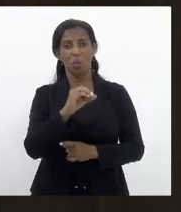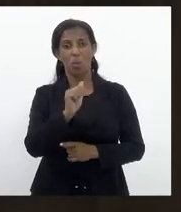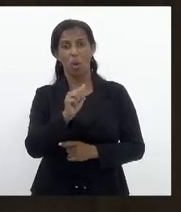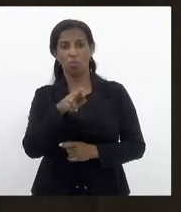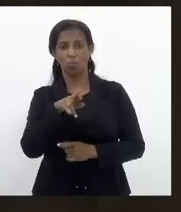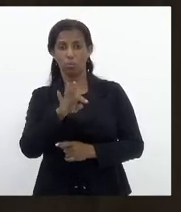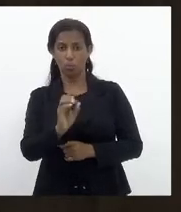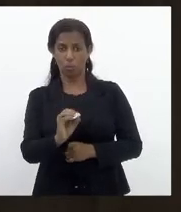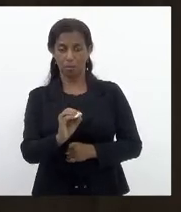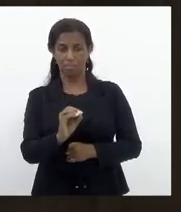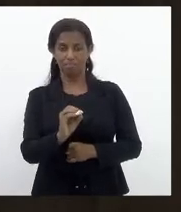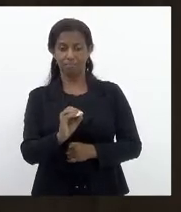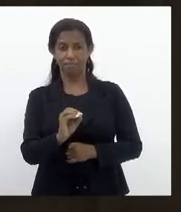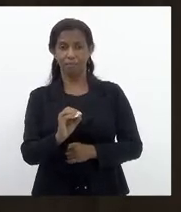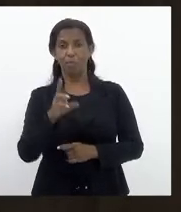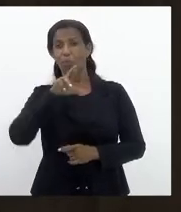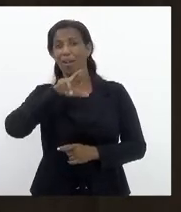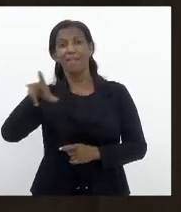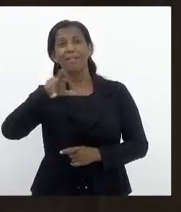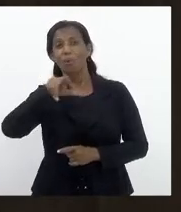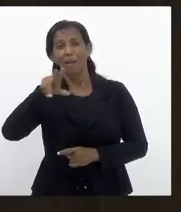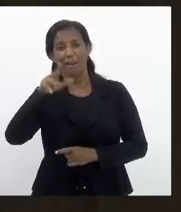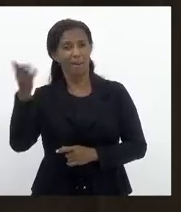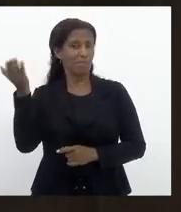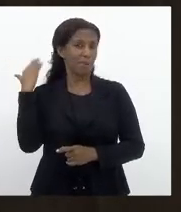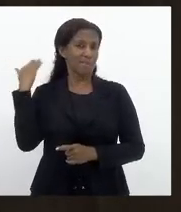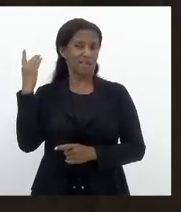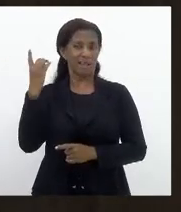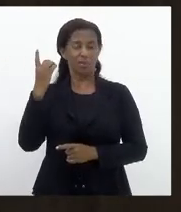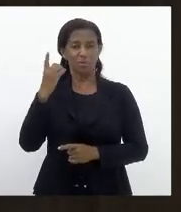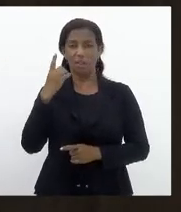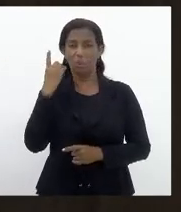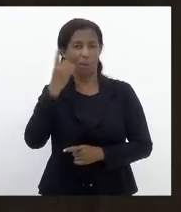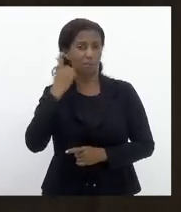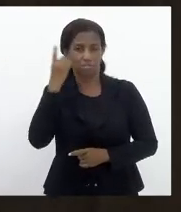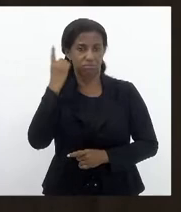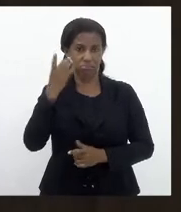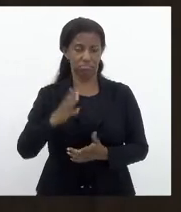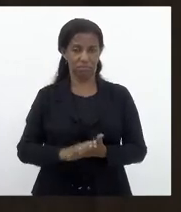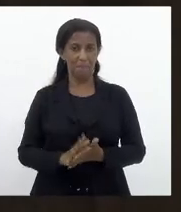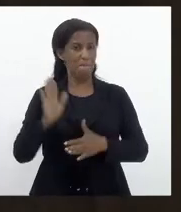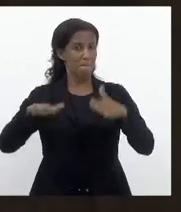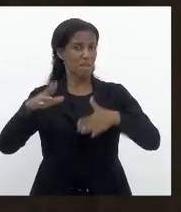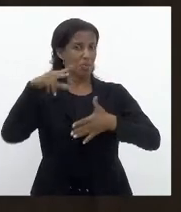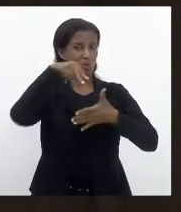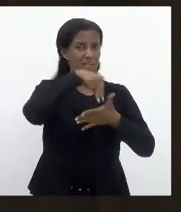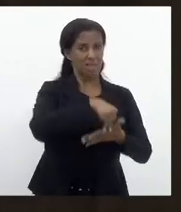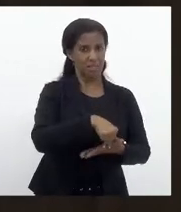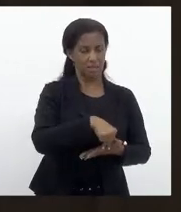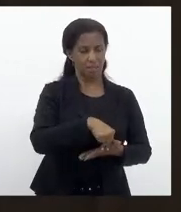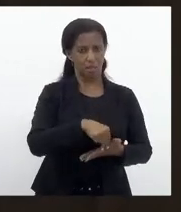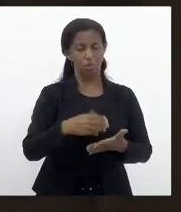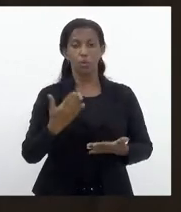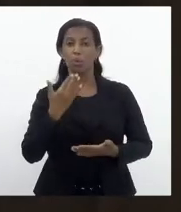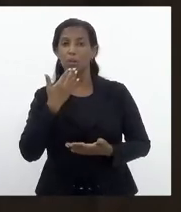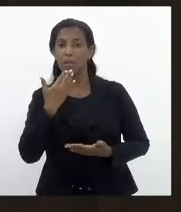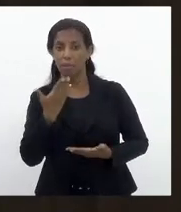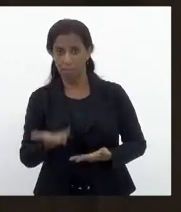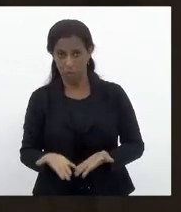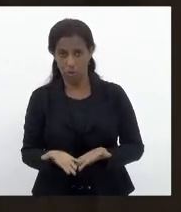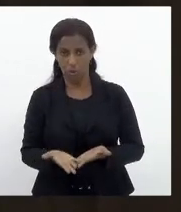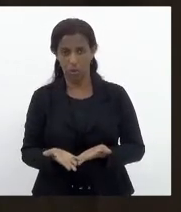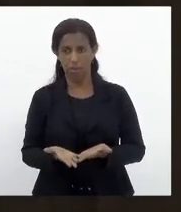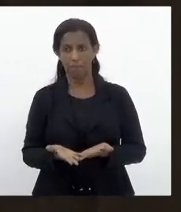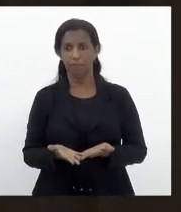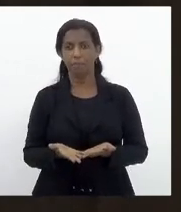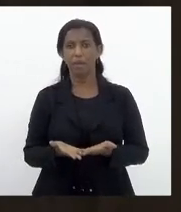Ele não pode ser coautora porque ela não era deputada, mesmo anexando. Verdade. Então, o que eu queria sugerir, se a vossa excelência pudesse